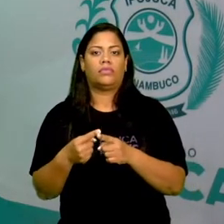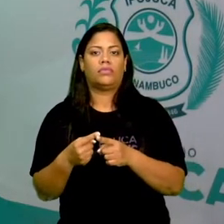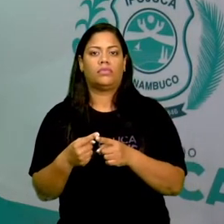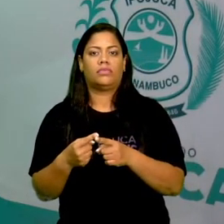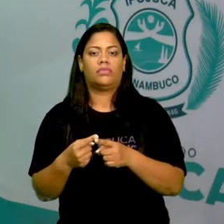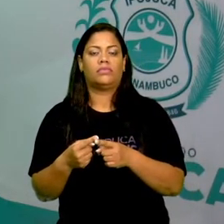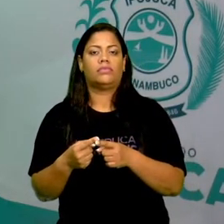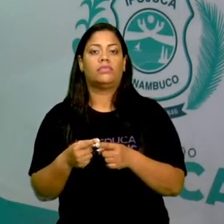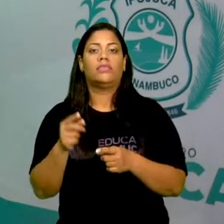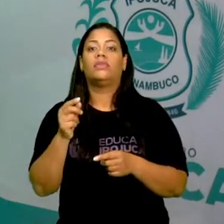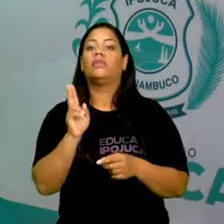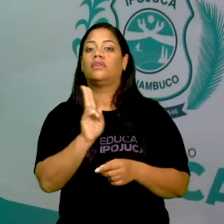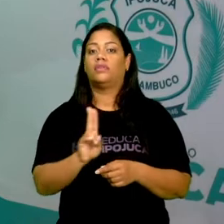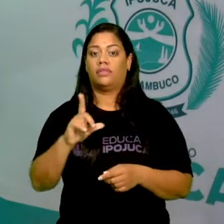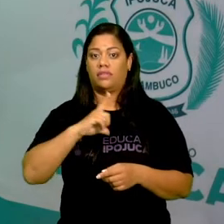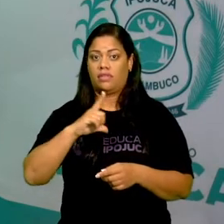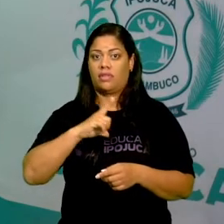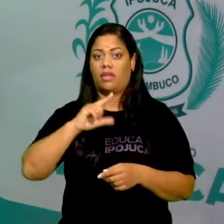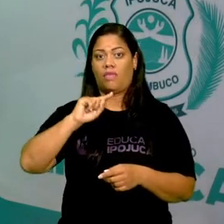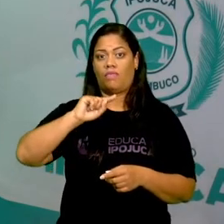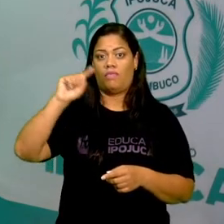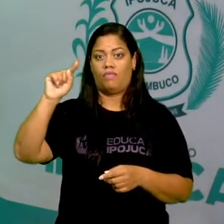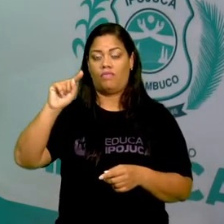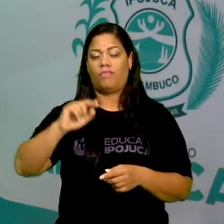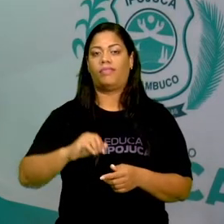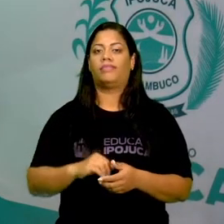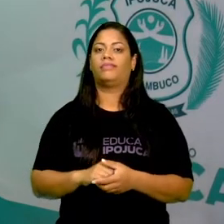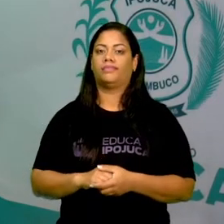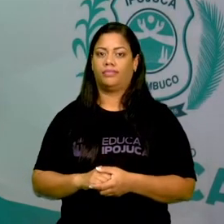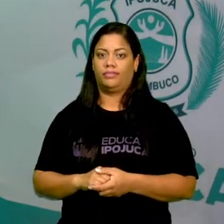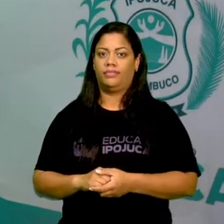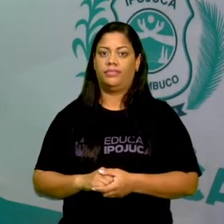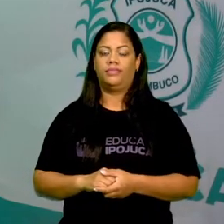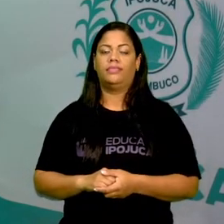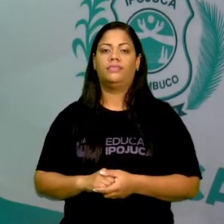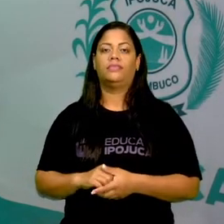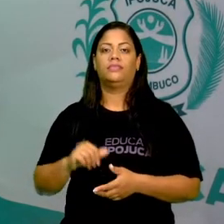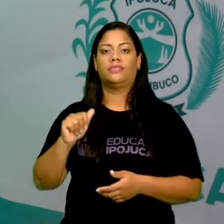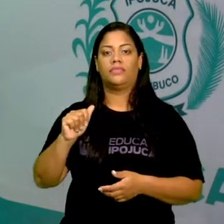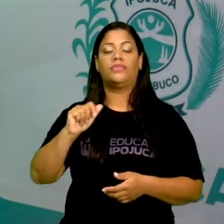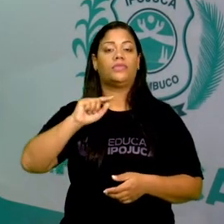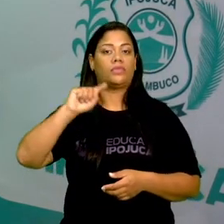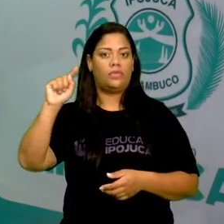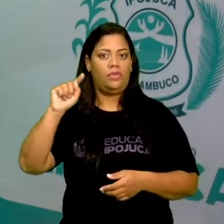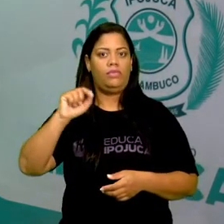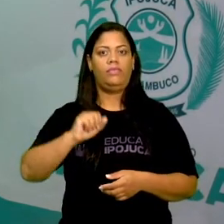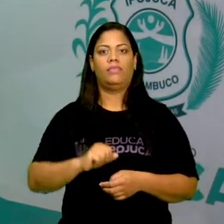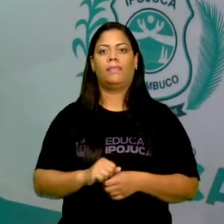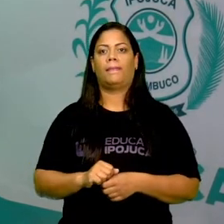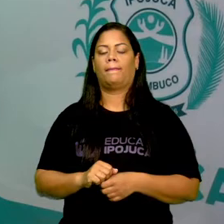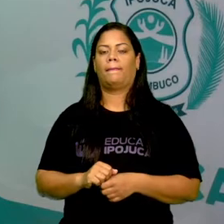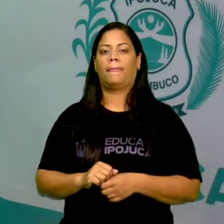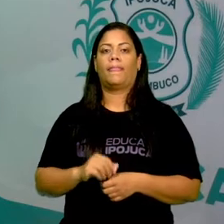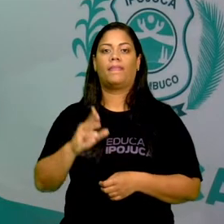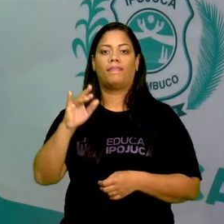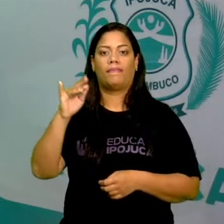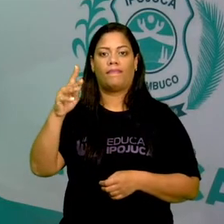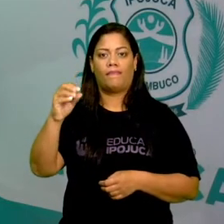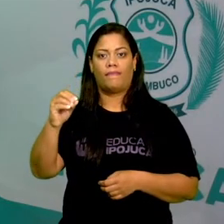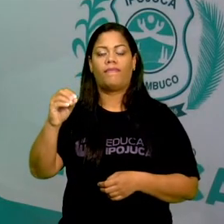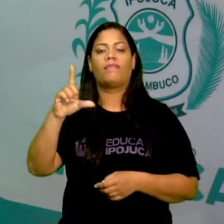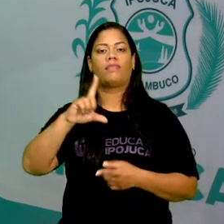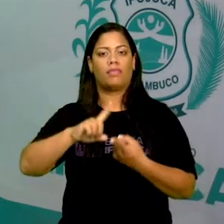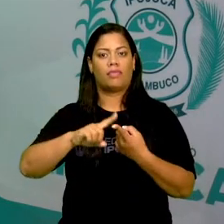acentuado. No bá tem um acento agudo, o á, no á aí, né? E na palavra cipó,